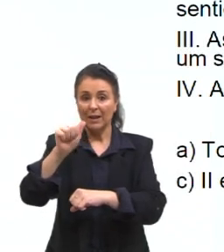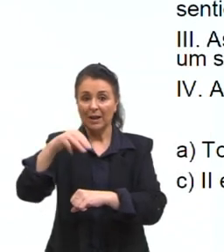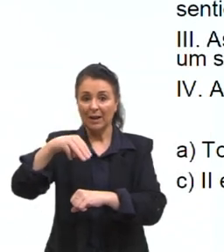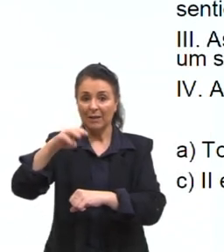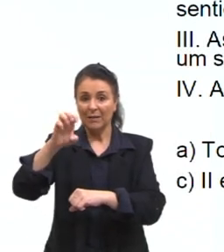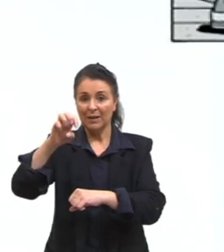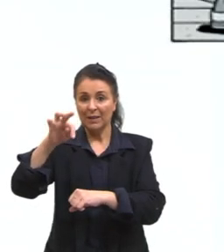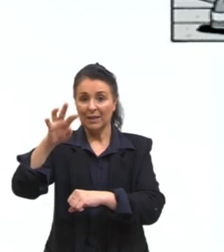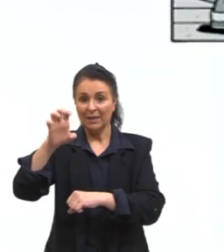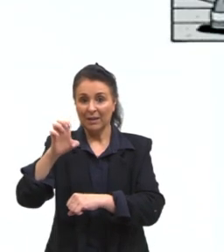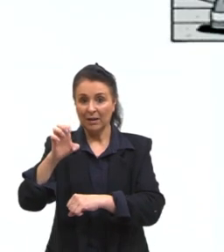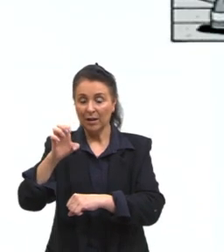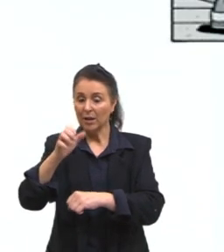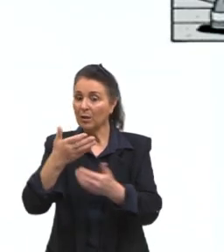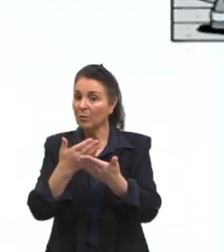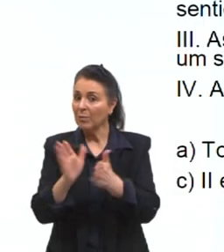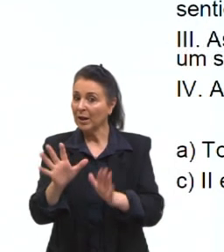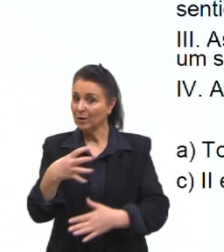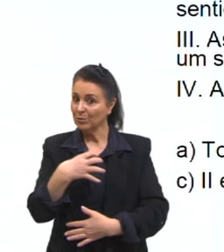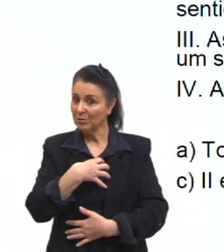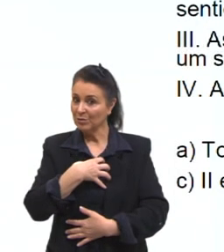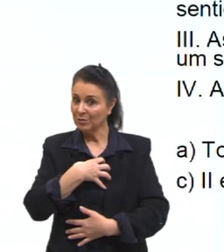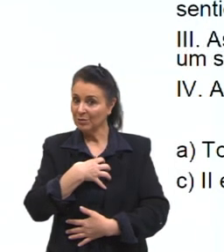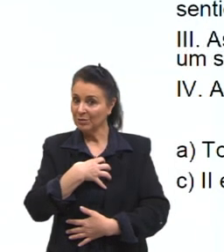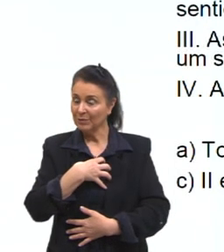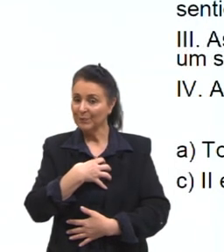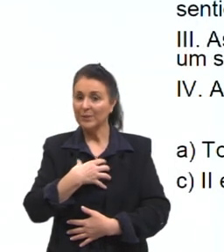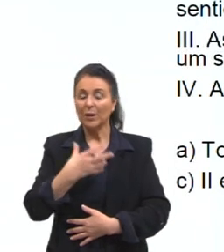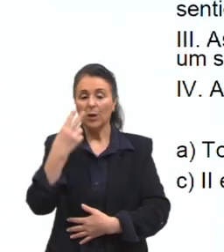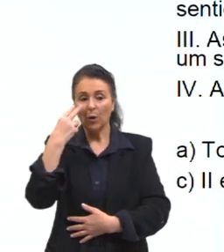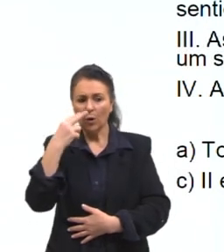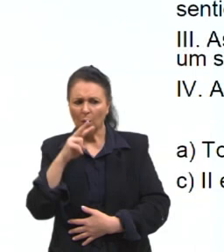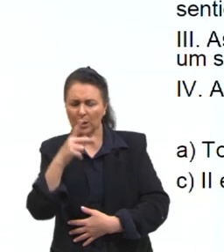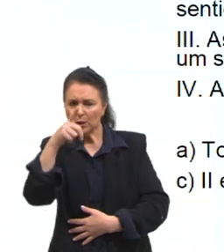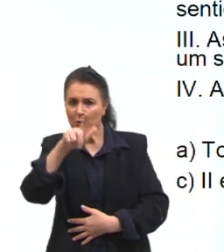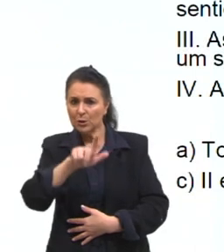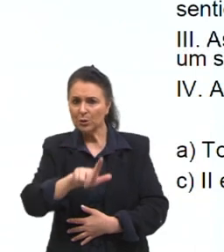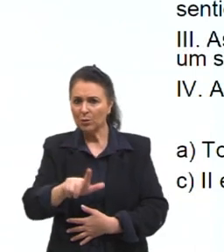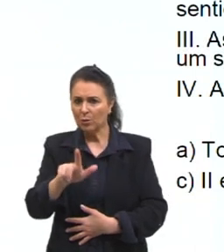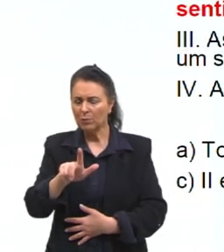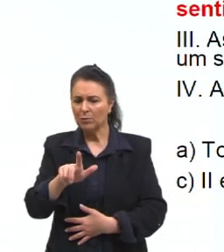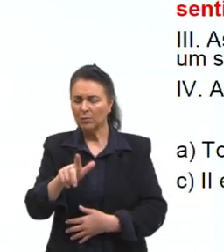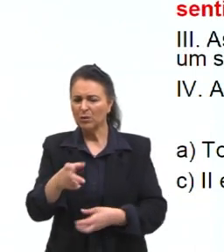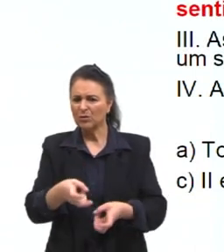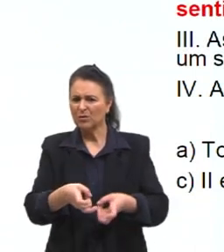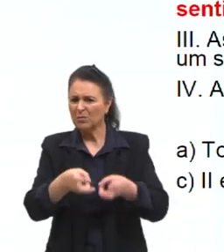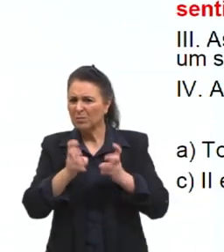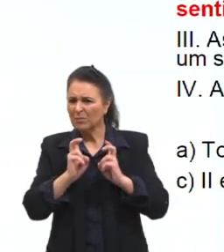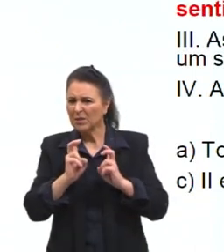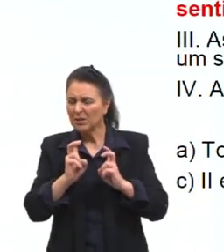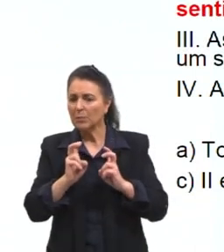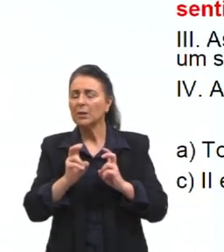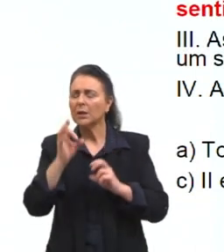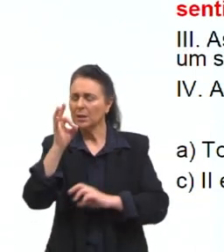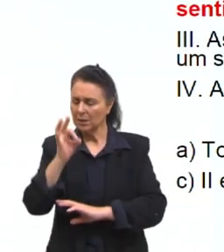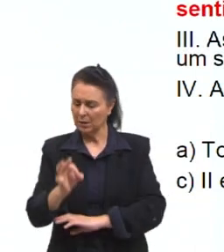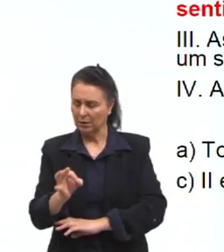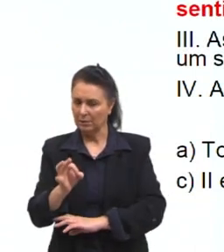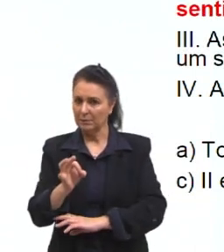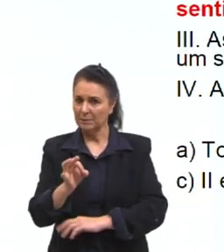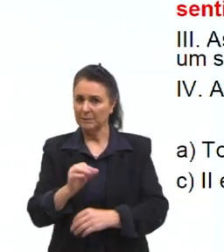prejuízo de sentido. Olhando de novo ali, a gente vê que está correta.